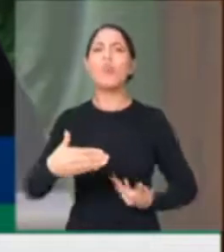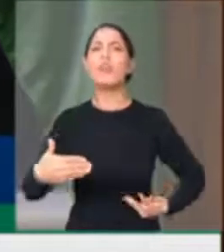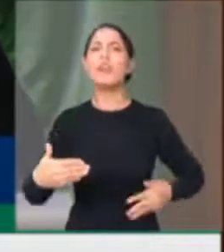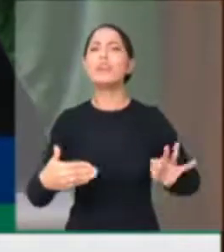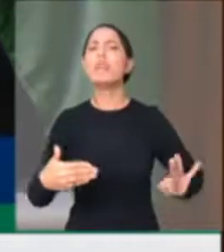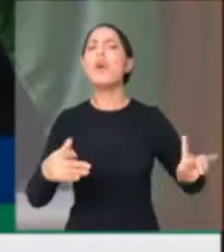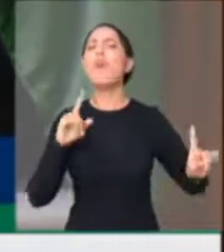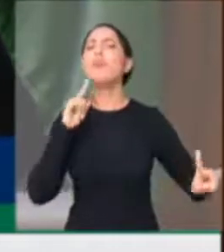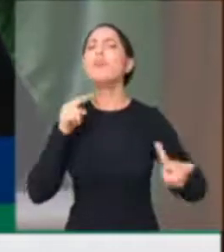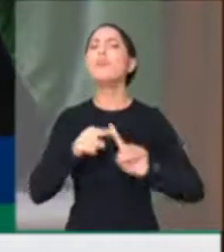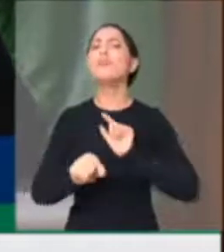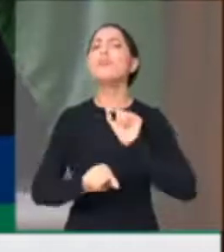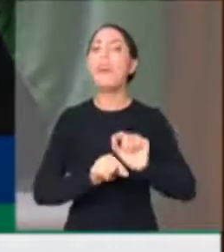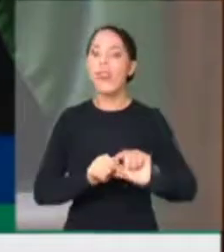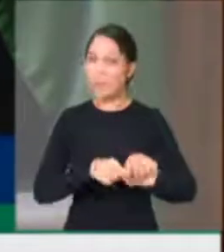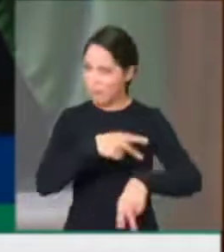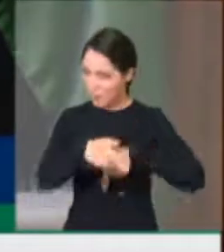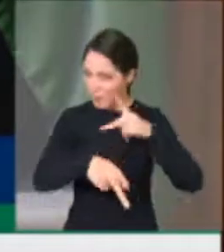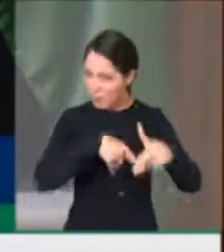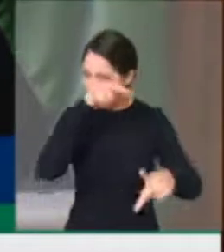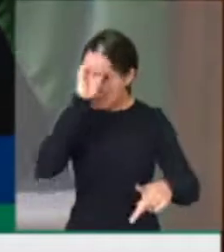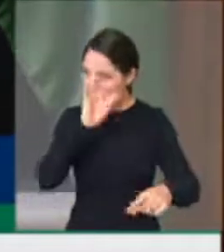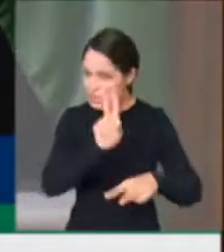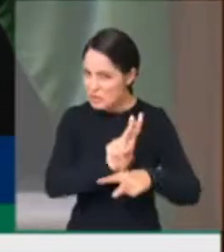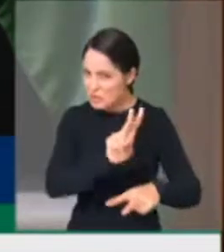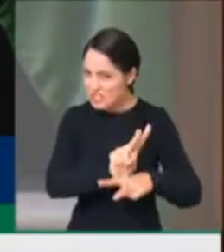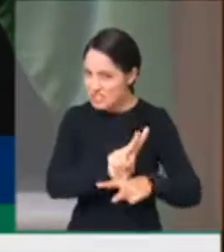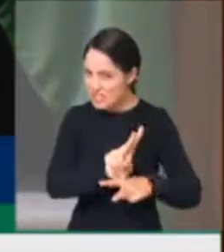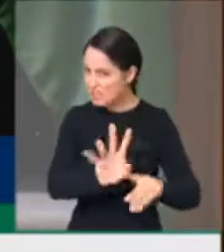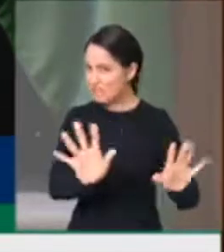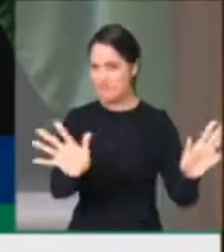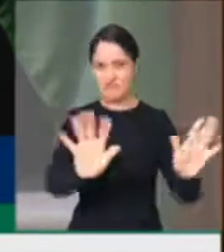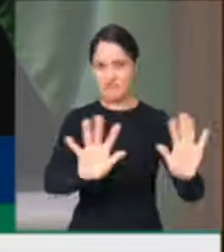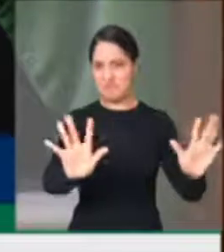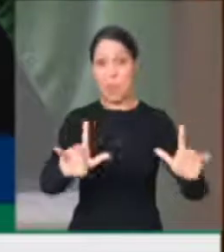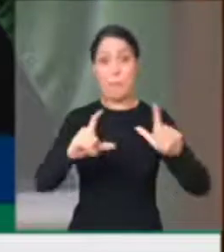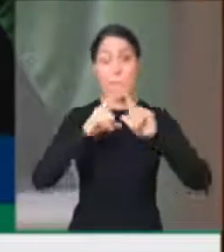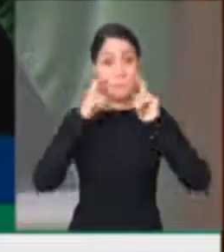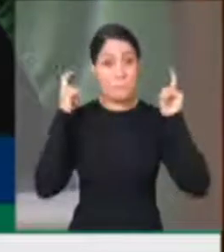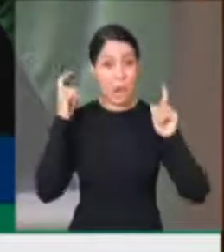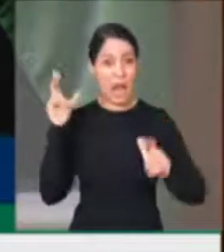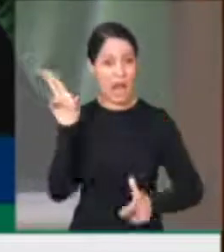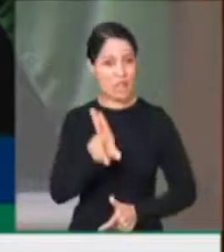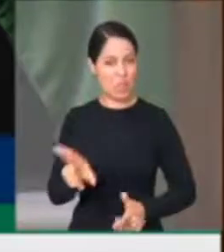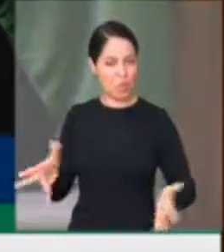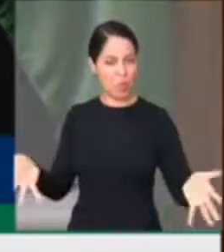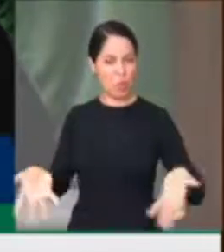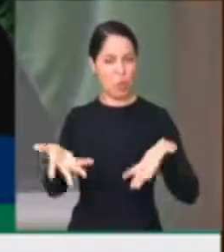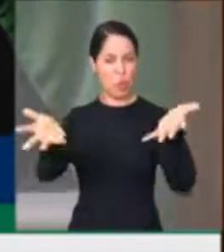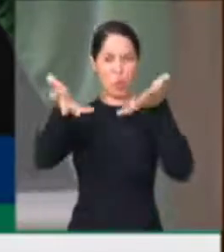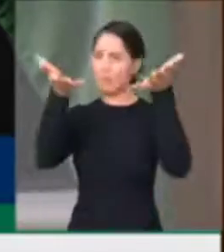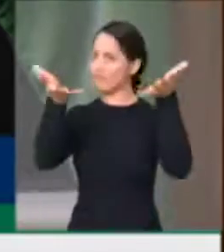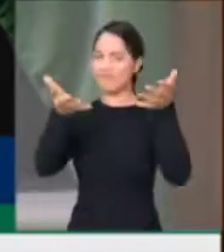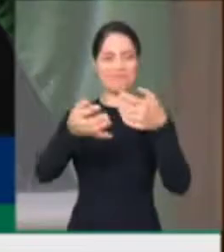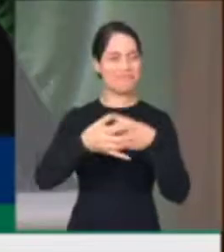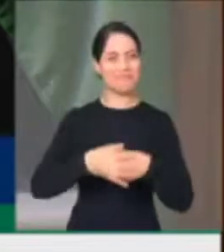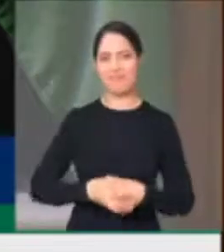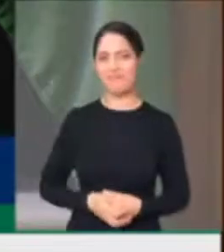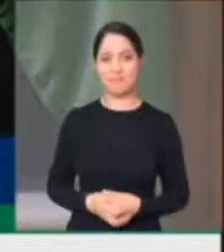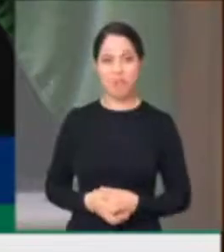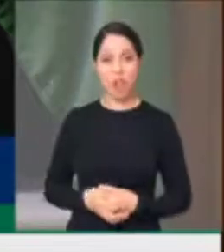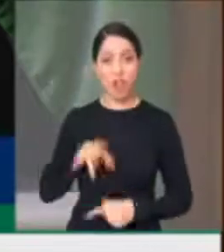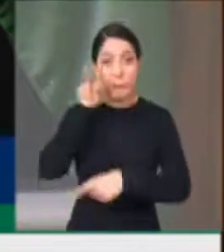povo brasileiro, incentivando o uso de máscaras, incentivando o uso de medidas